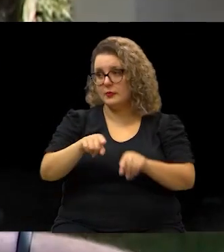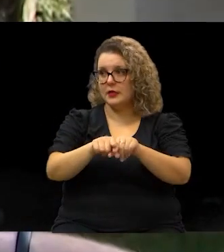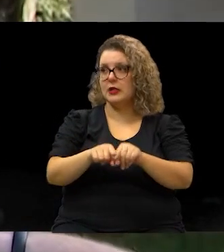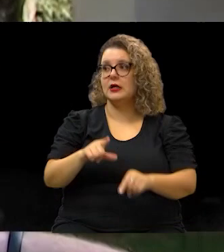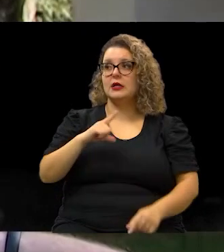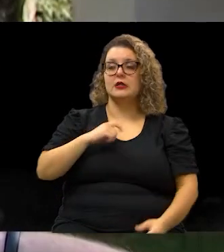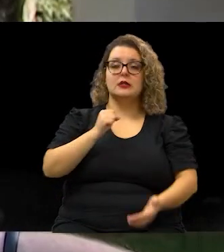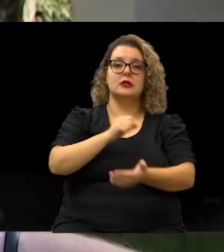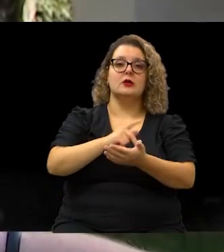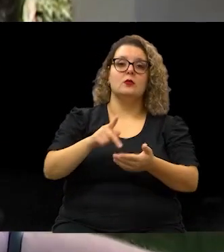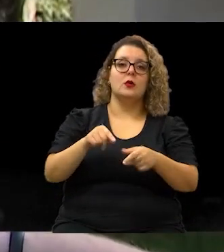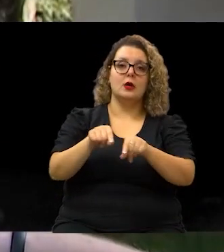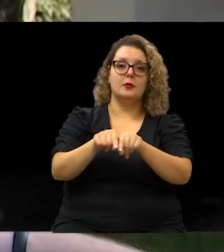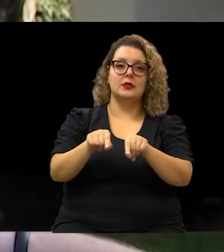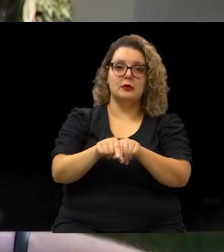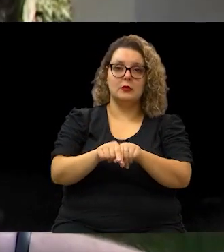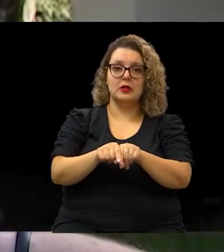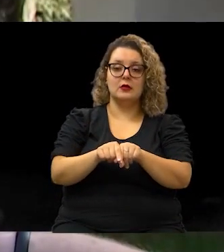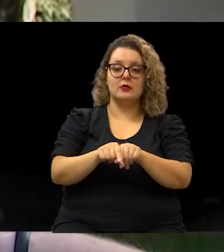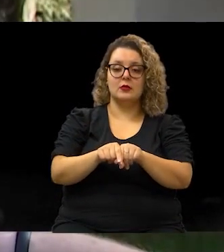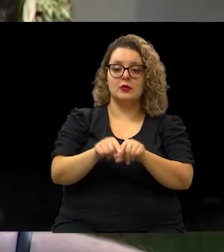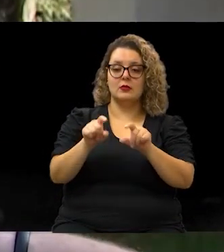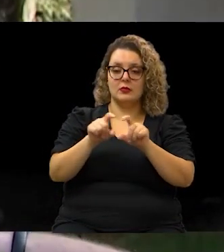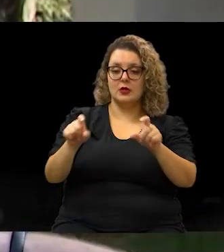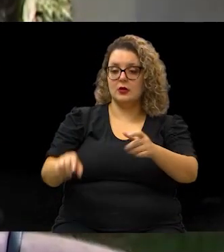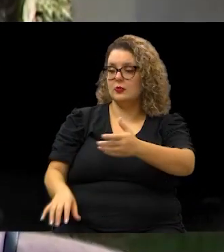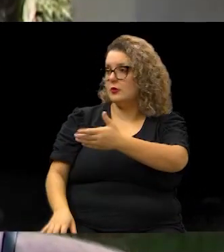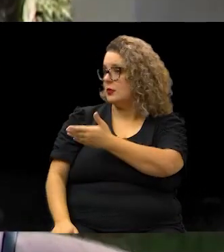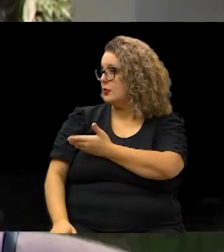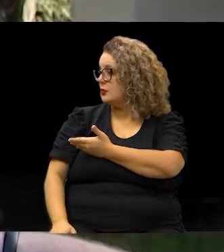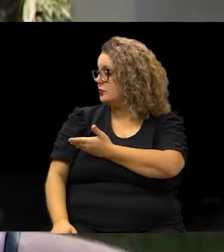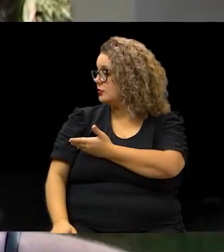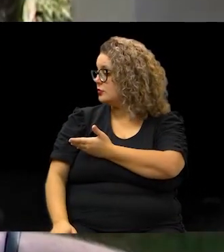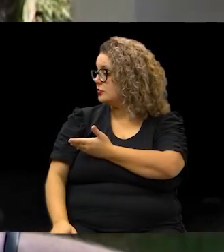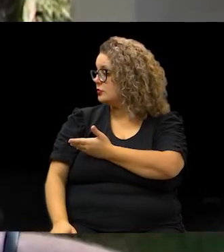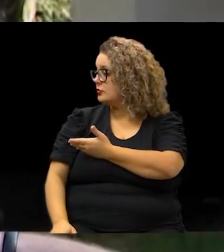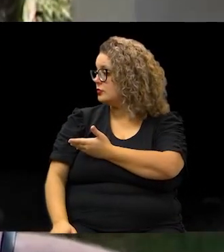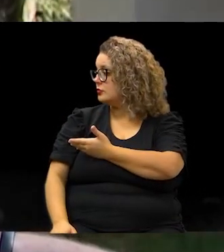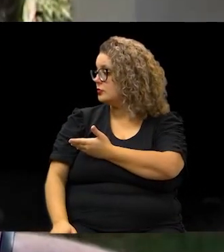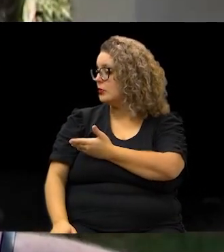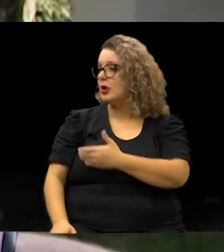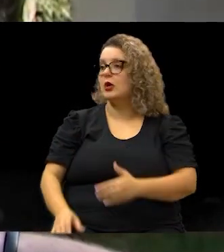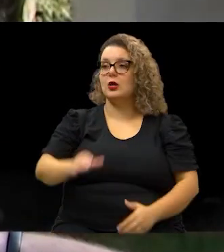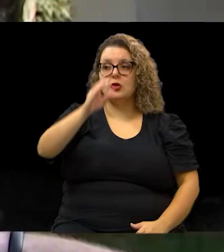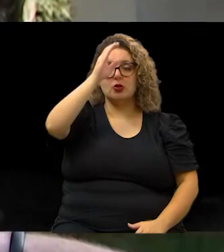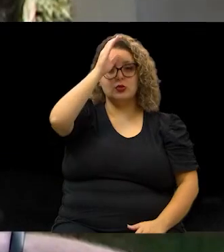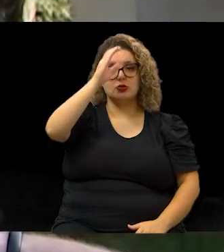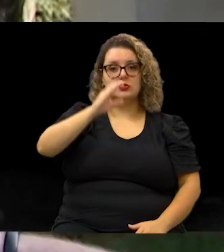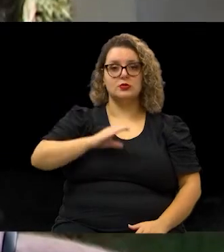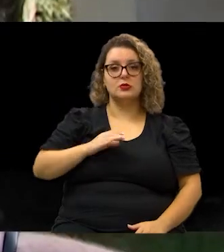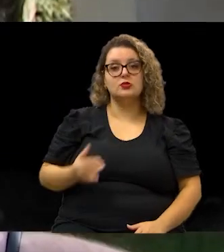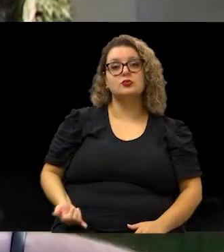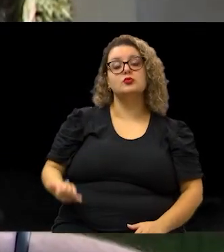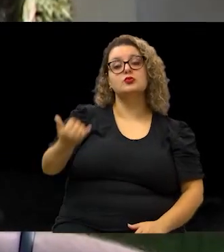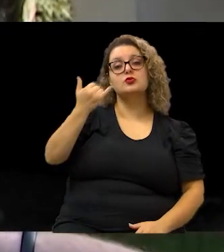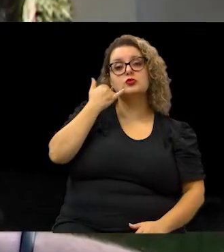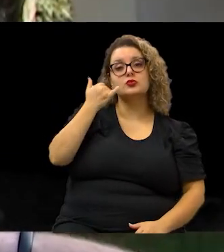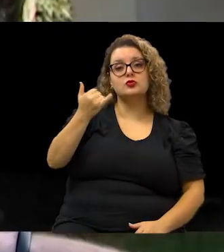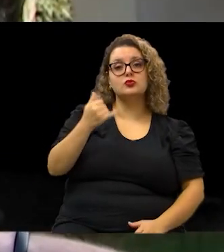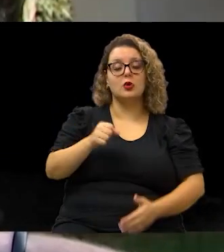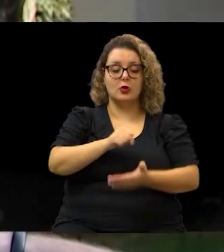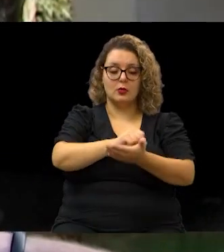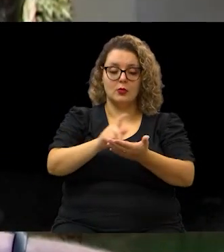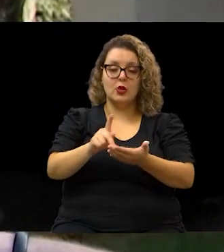um aplicativo também, que vai aparecer aí na sua telinha, por onde o cidadão, através do celular, pode